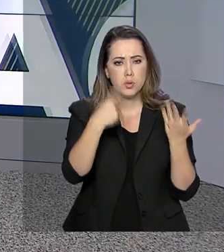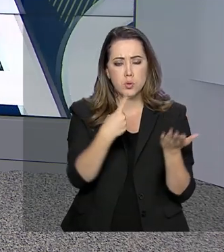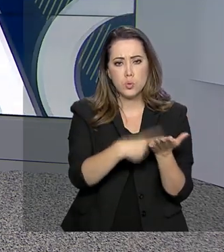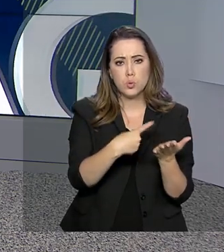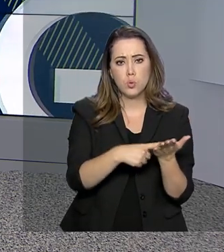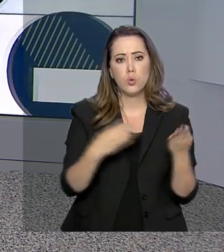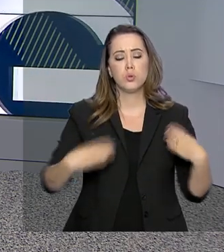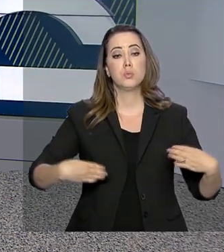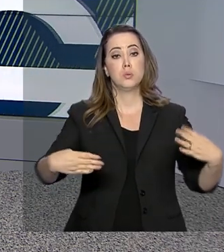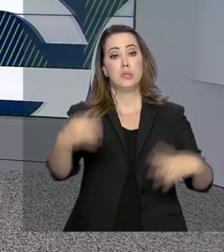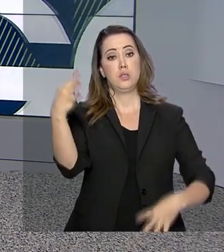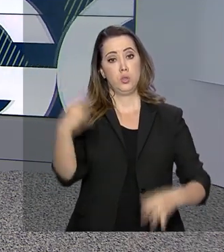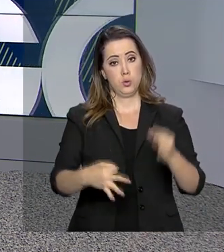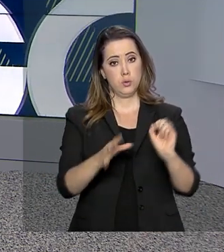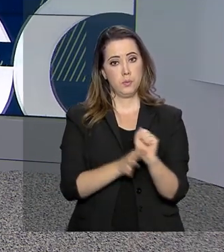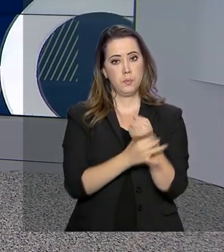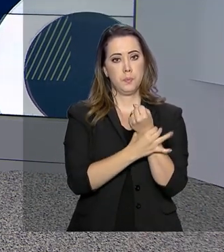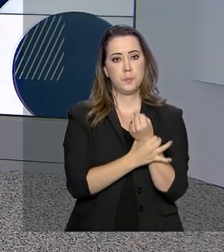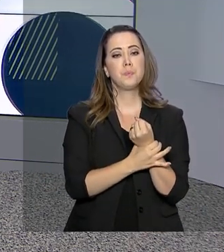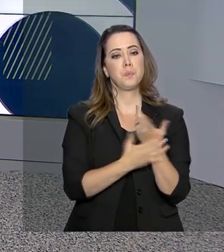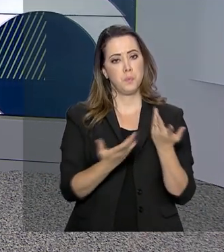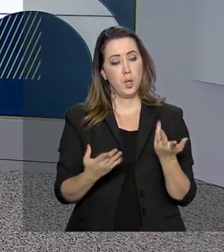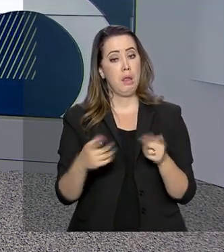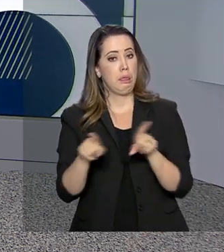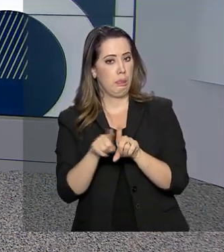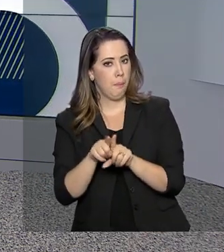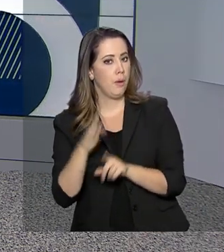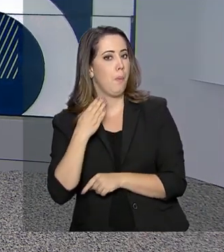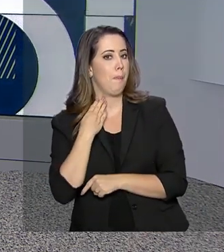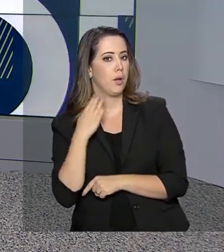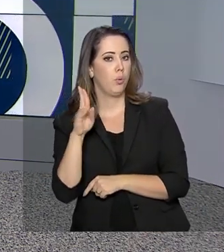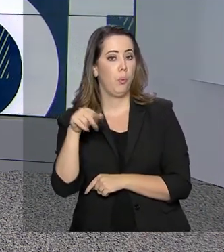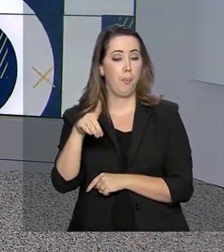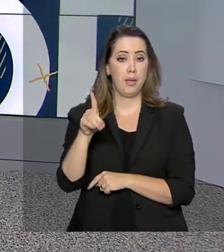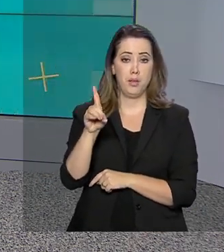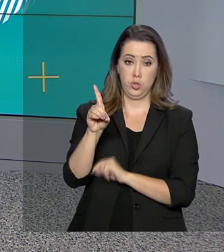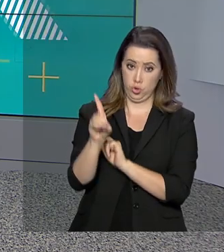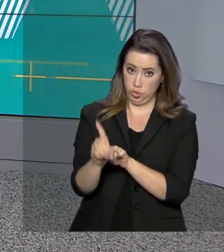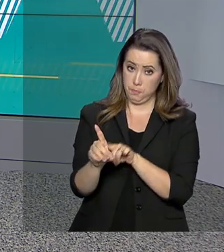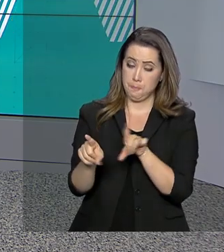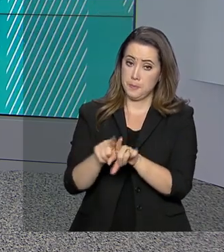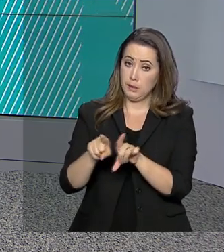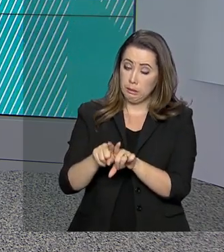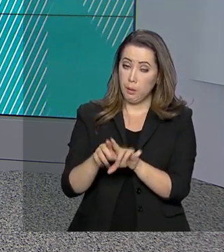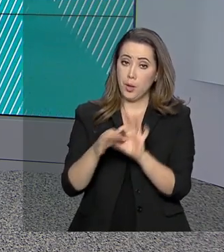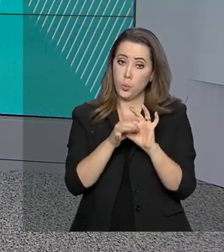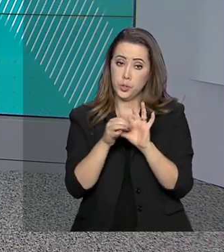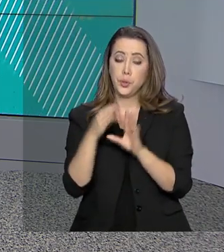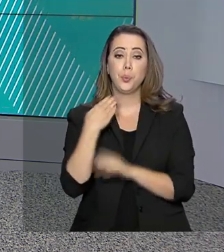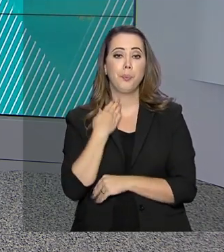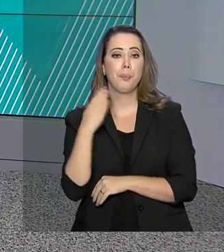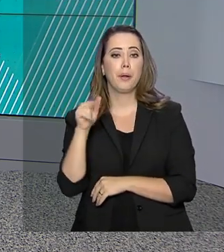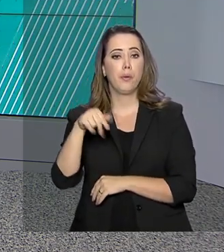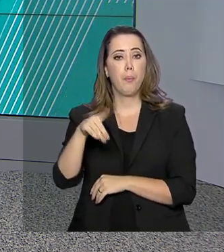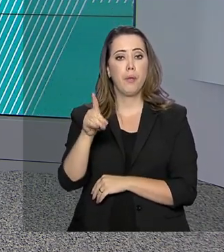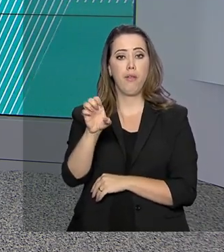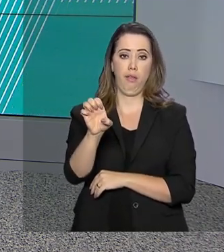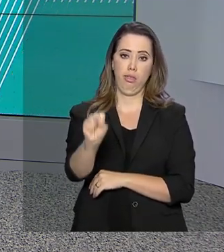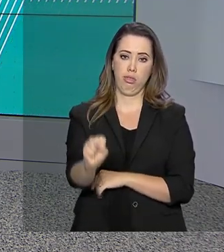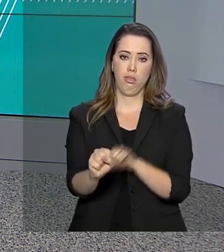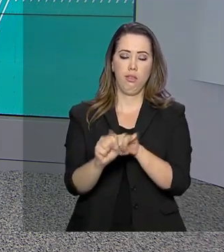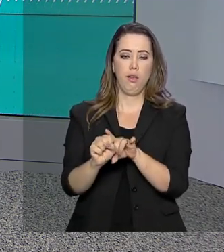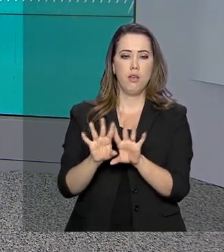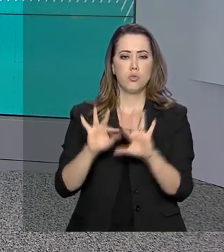firmado hoje pelo Ministério da Justiça e Segurança Pública, o Banco Interamericano de Desenvolvimento e o BNDES,